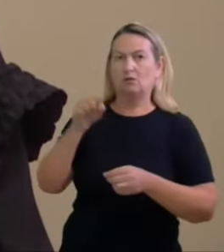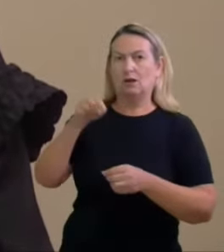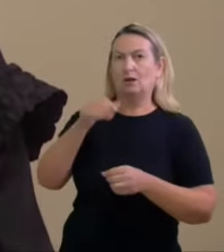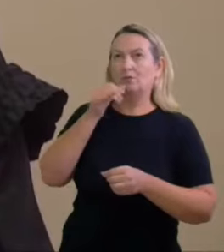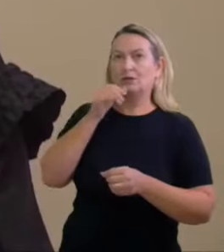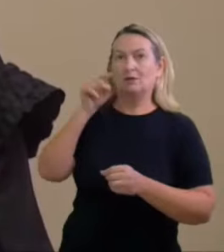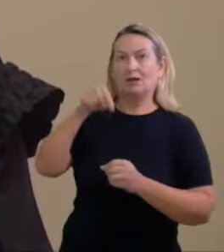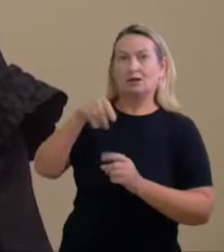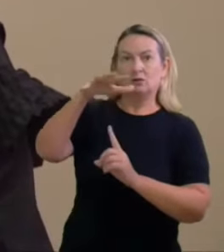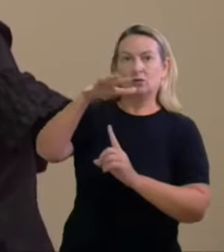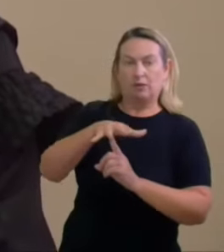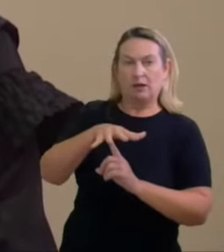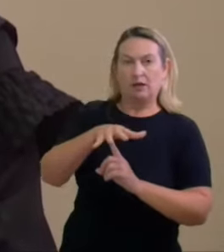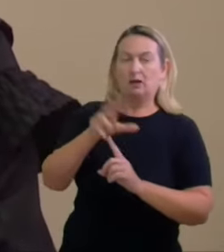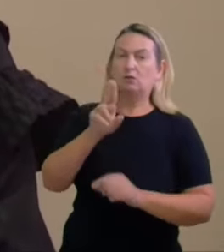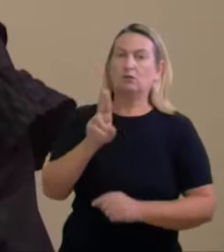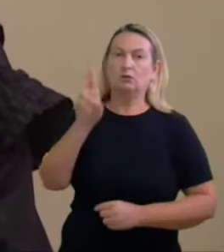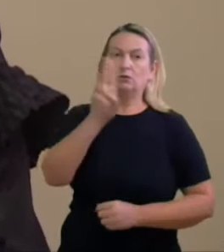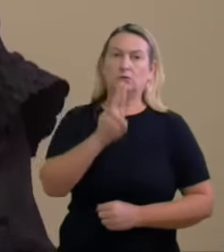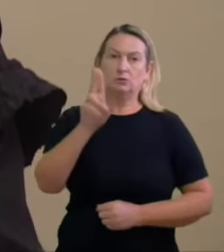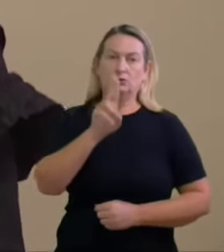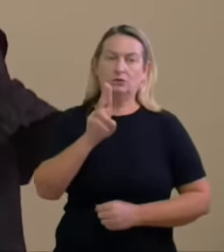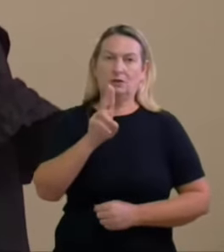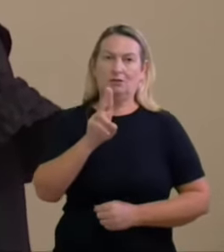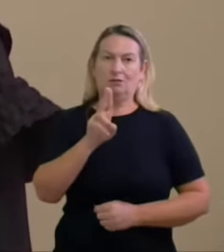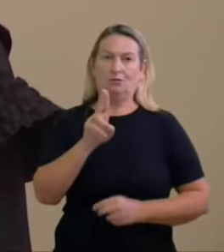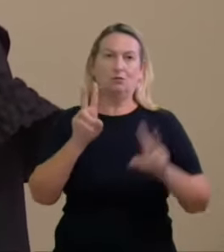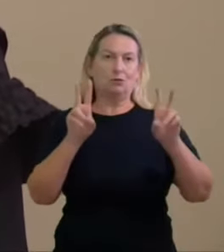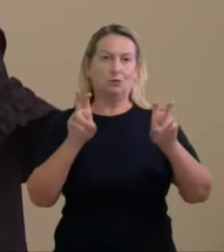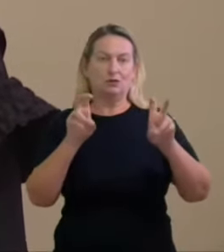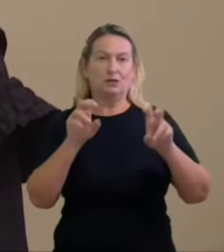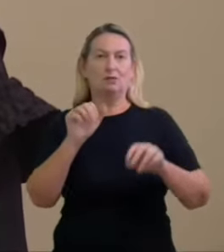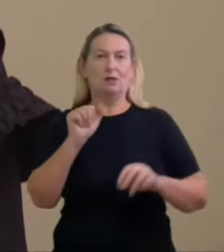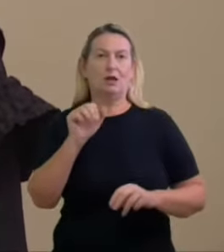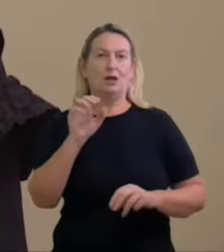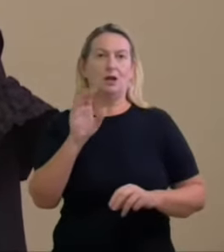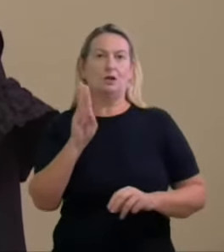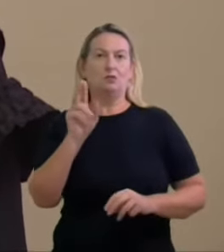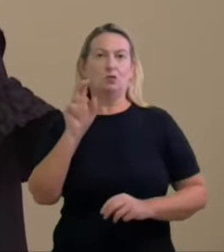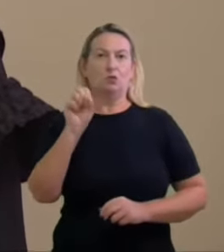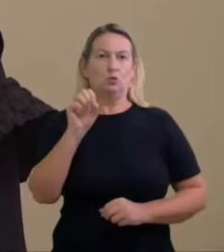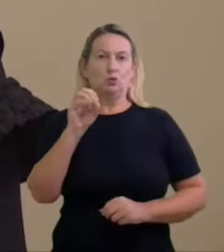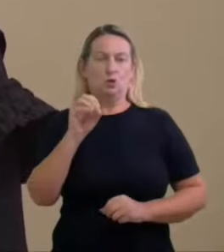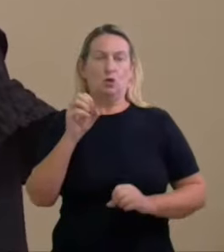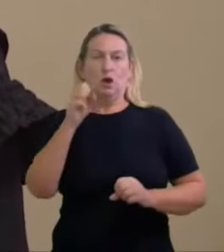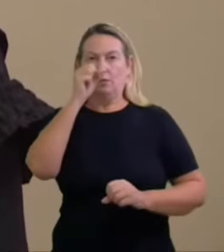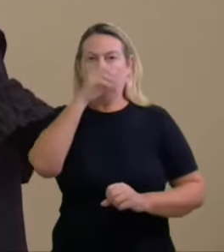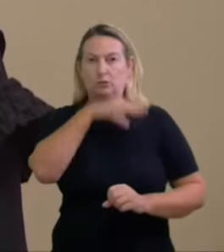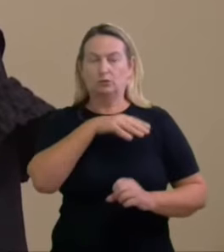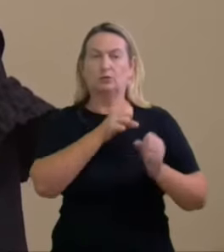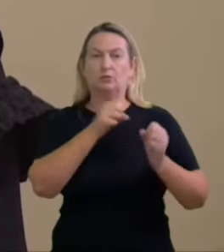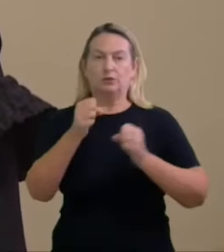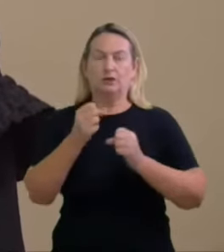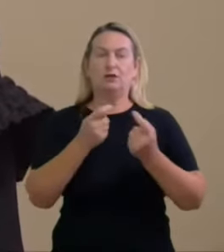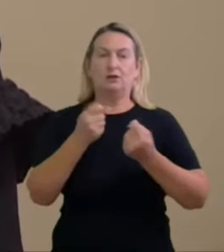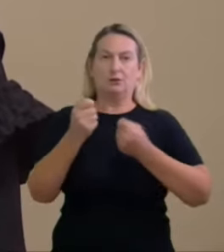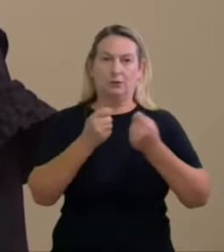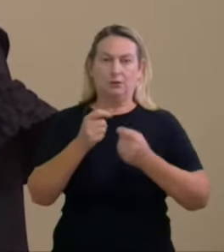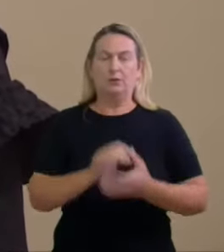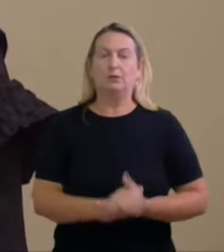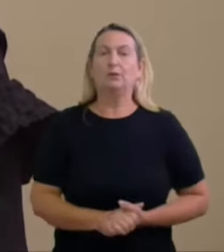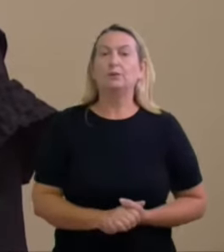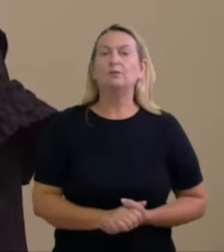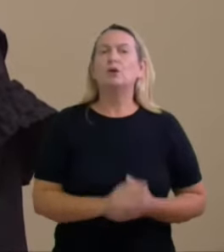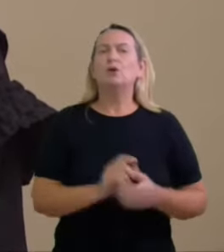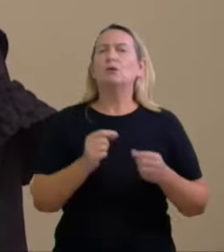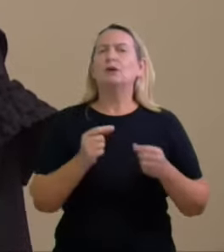para efeitos de abuso do poder econômico aqui senhor presidente as questões mais controversas que seriam realmente tem